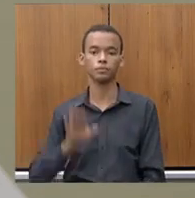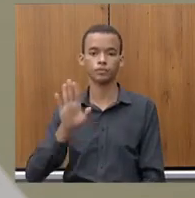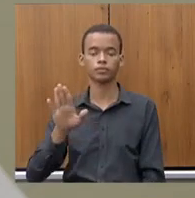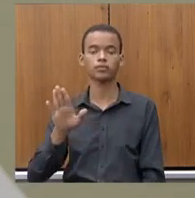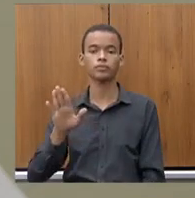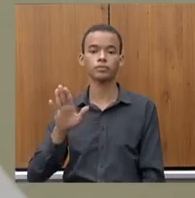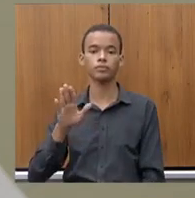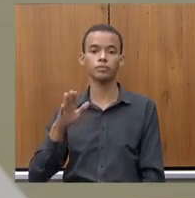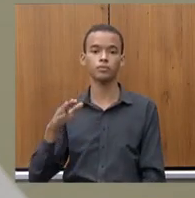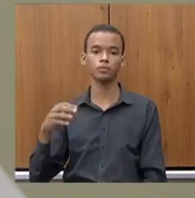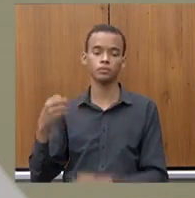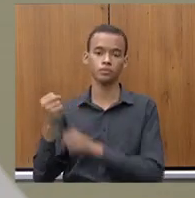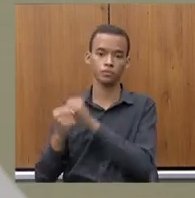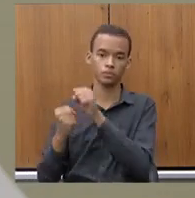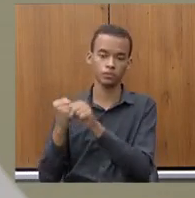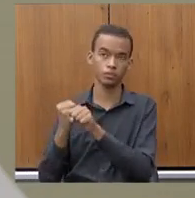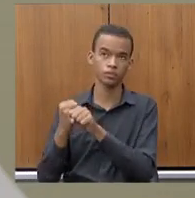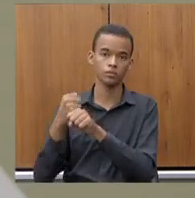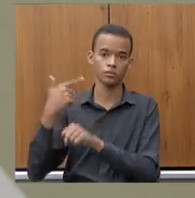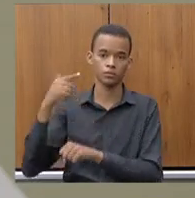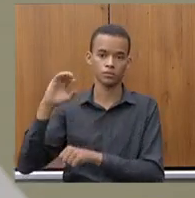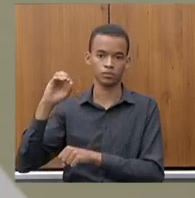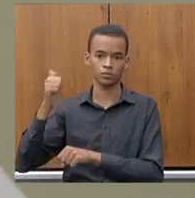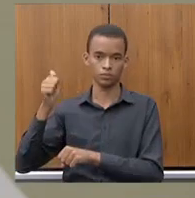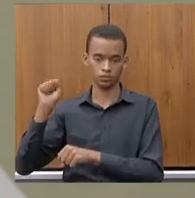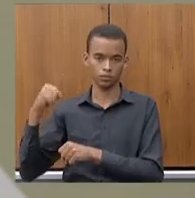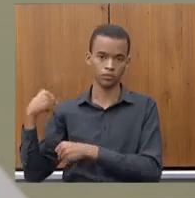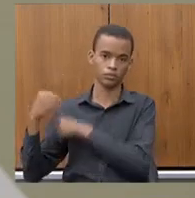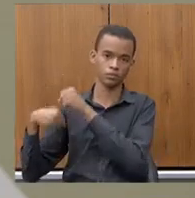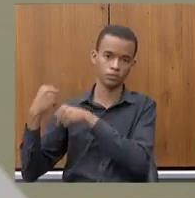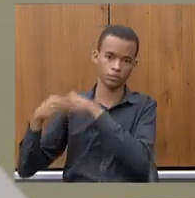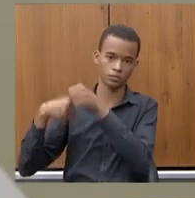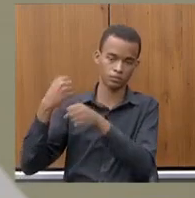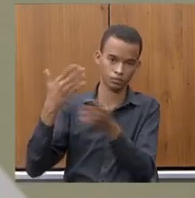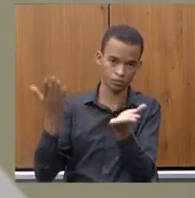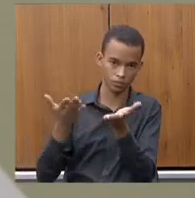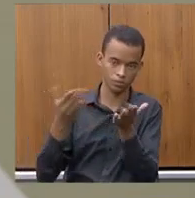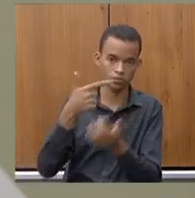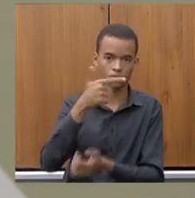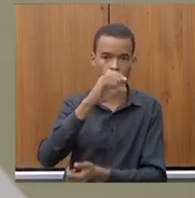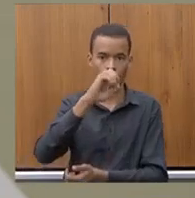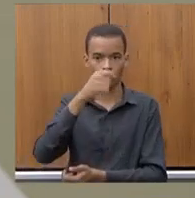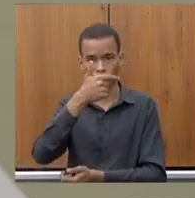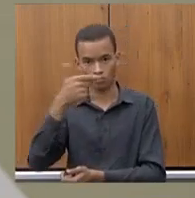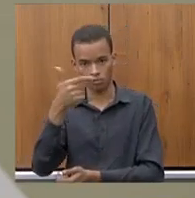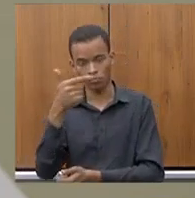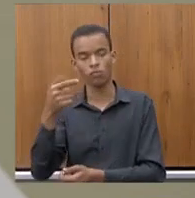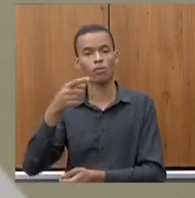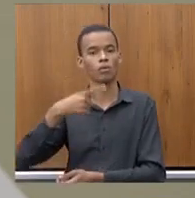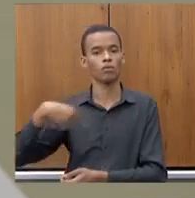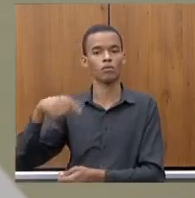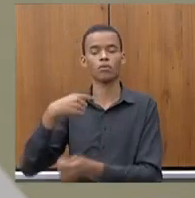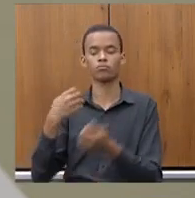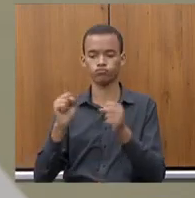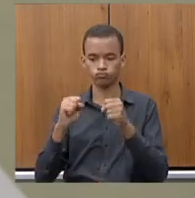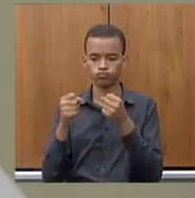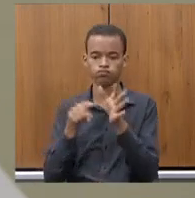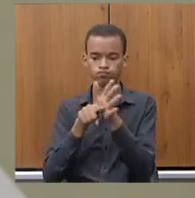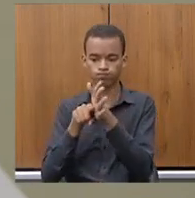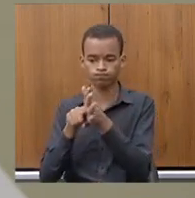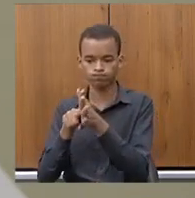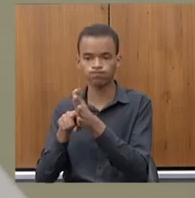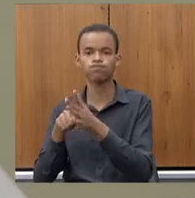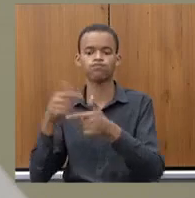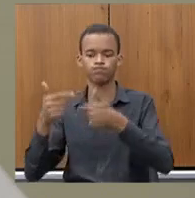esses quatro anos com um trabalho robusto um trabalho muito sério transparente nós